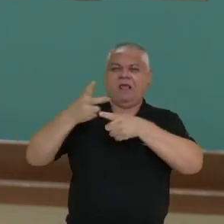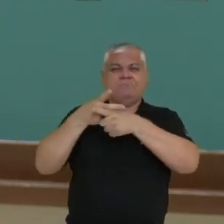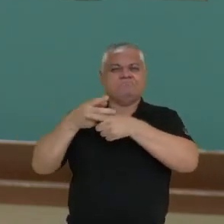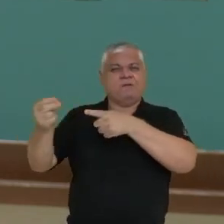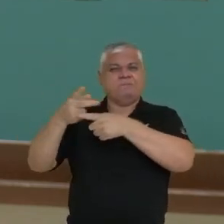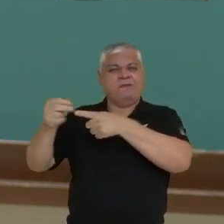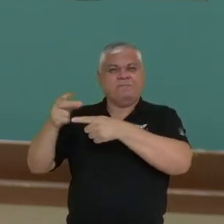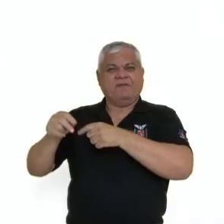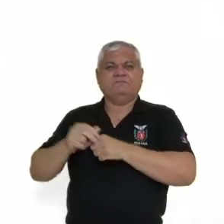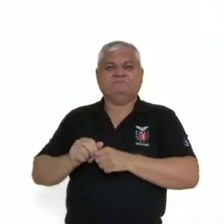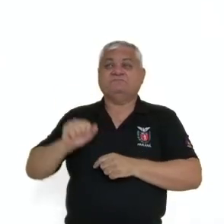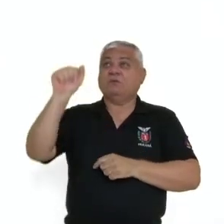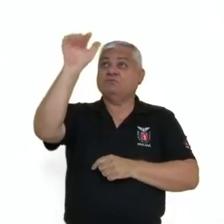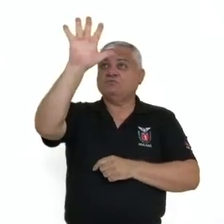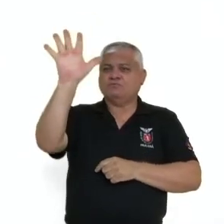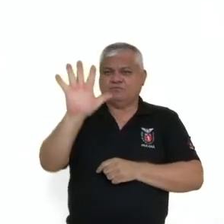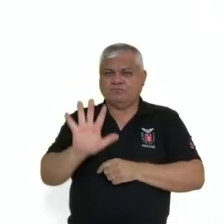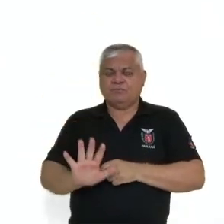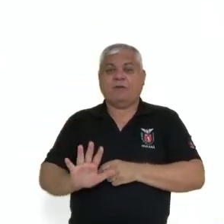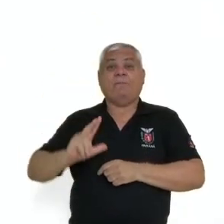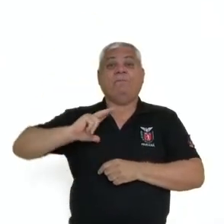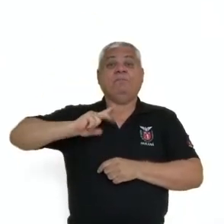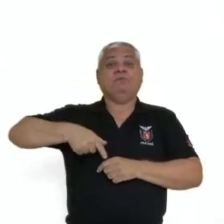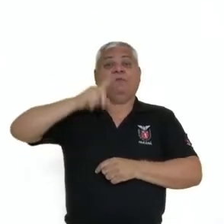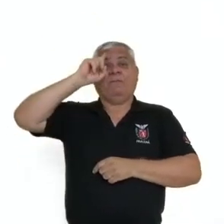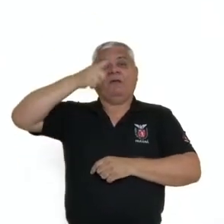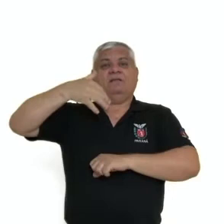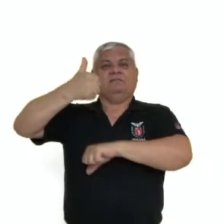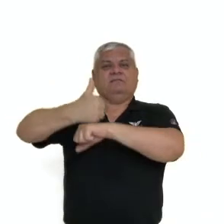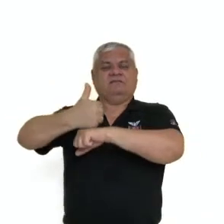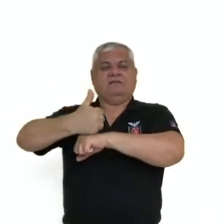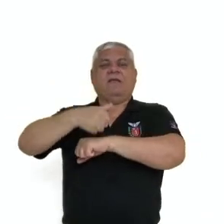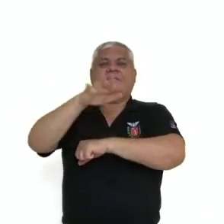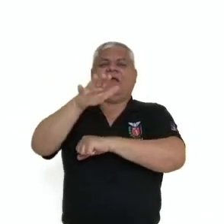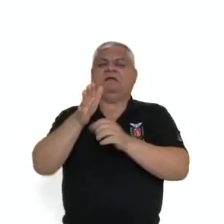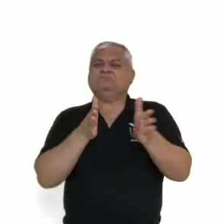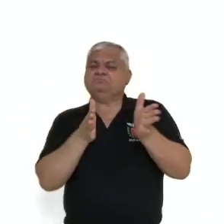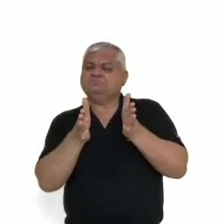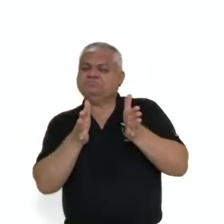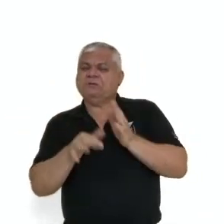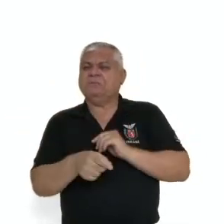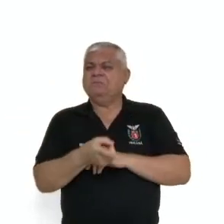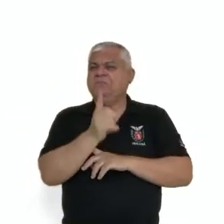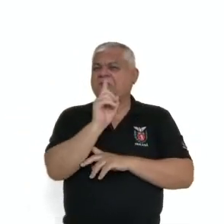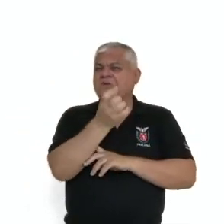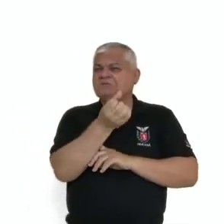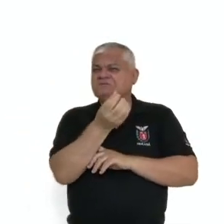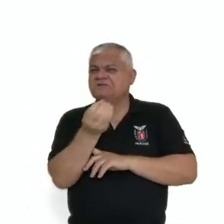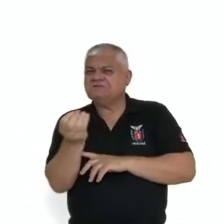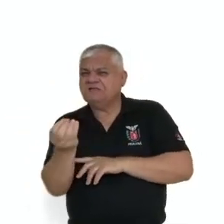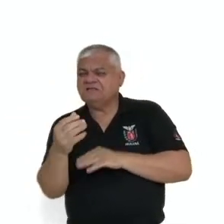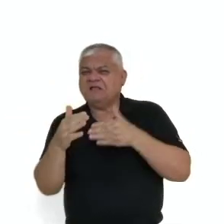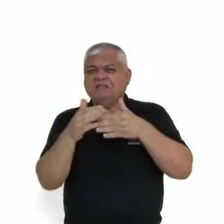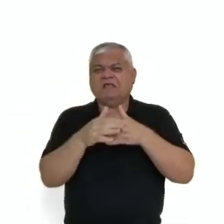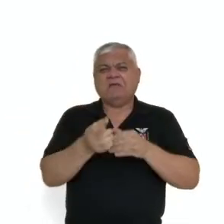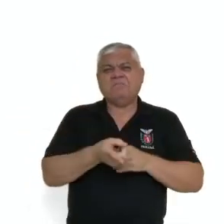toda uma área de domínio português. Mas em alguns momentos, em meados dos anos de 1600 até